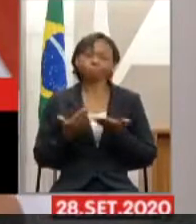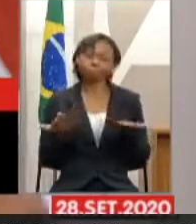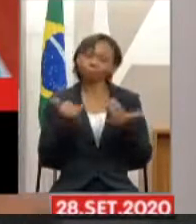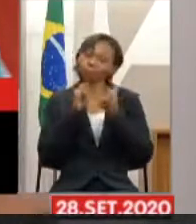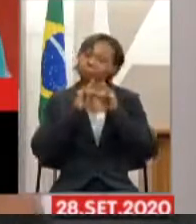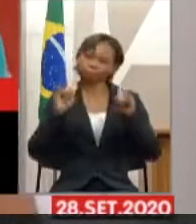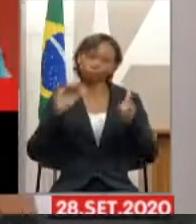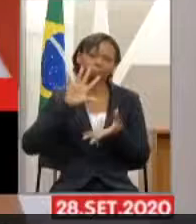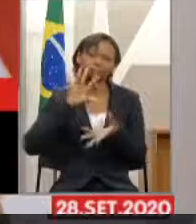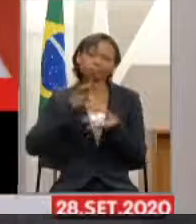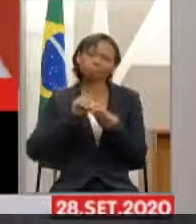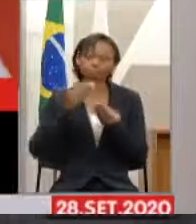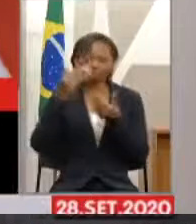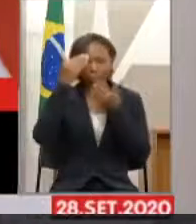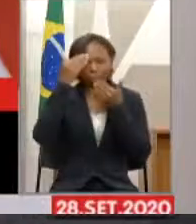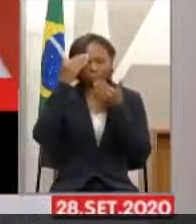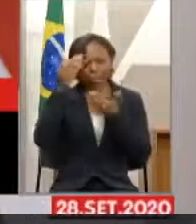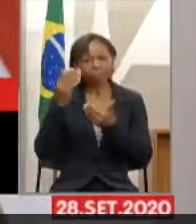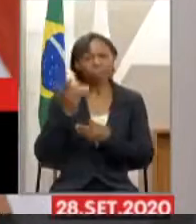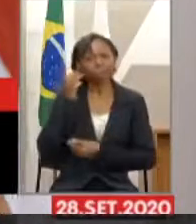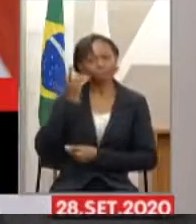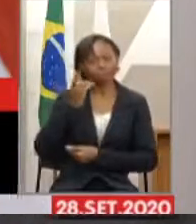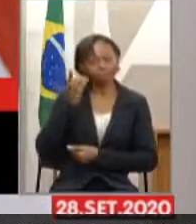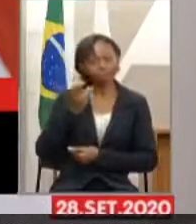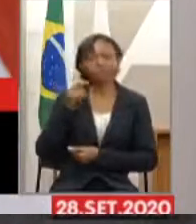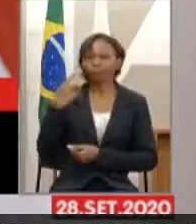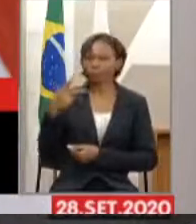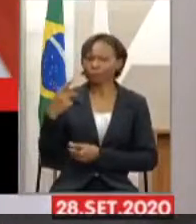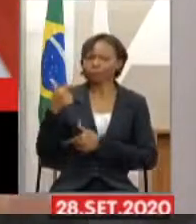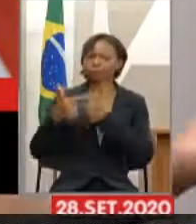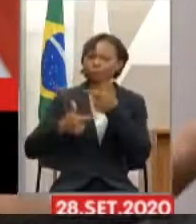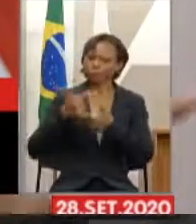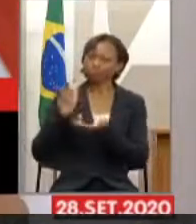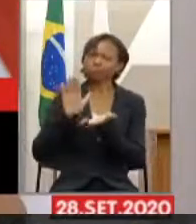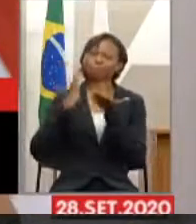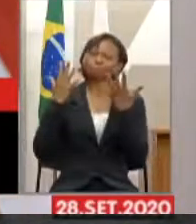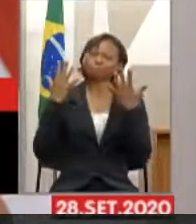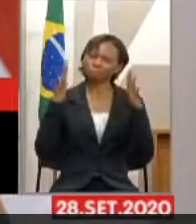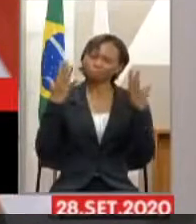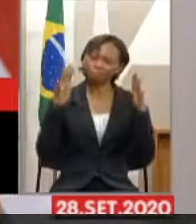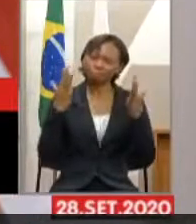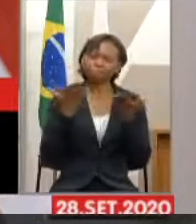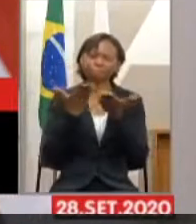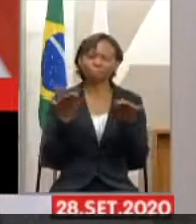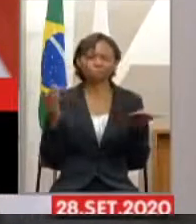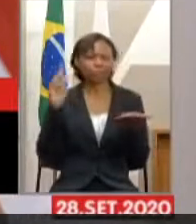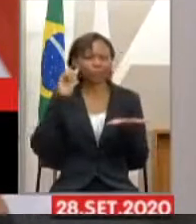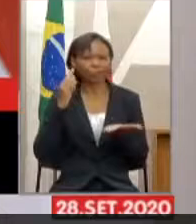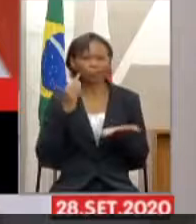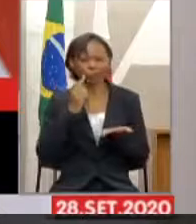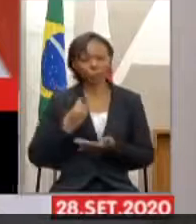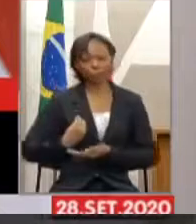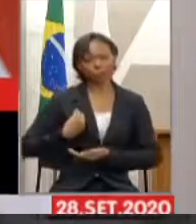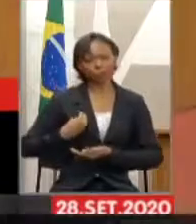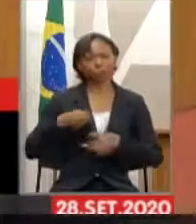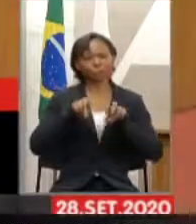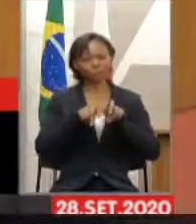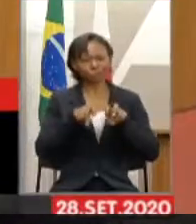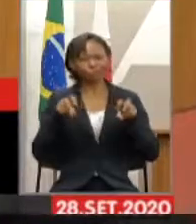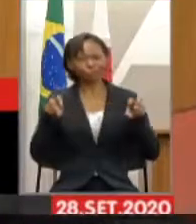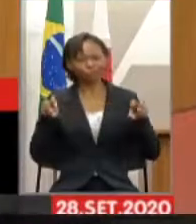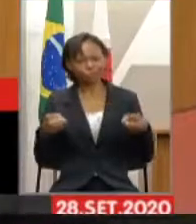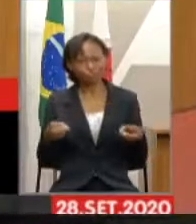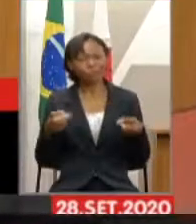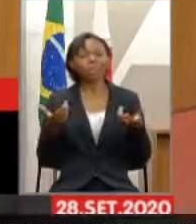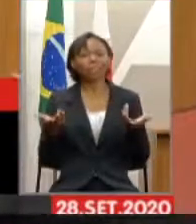deputado. Queria agradecer a você pelo seu empenho, dar os parabéns aos surdos que compõem a mesa e